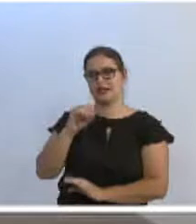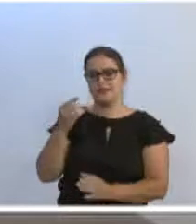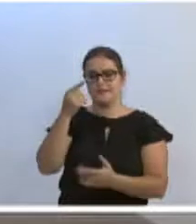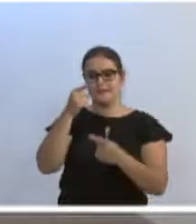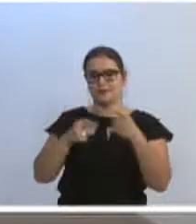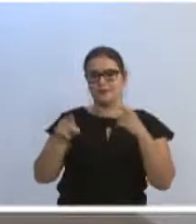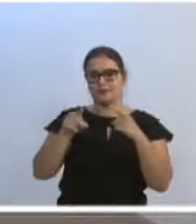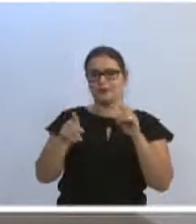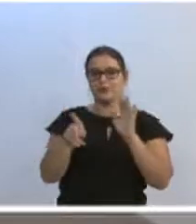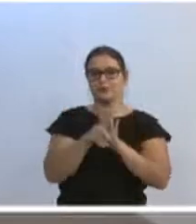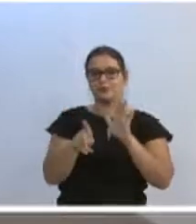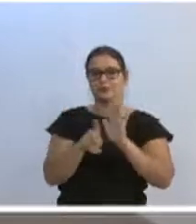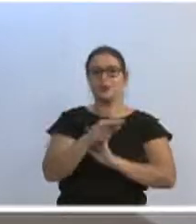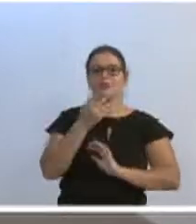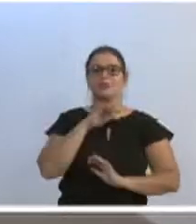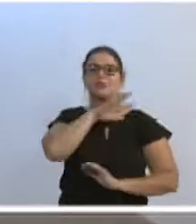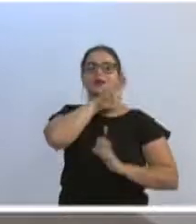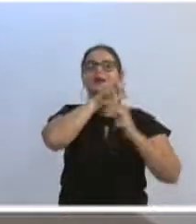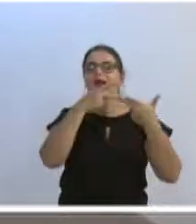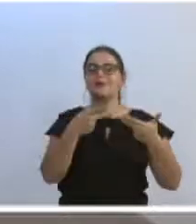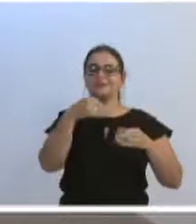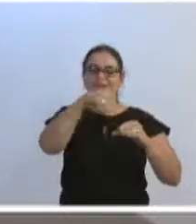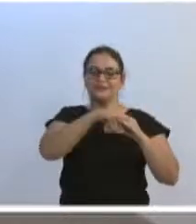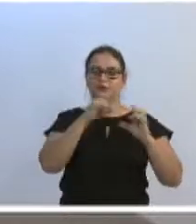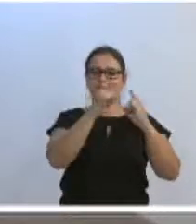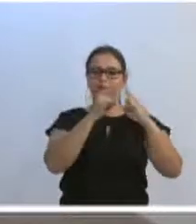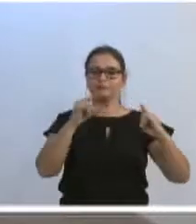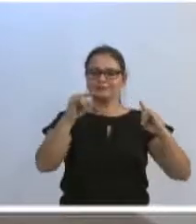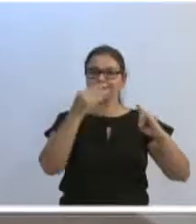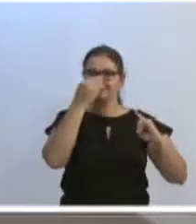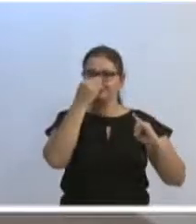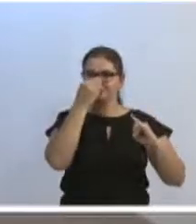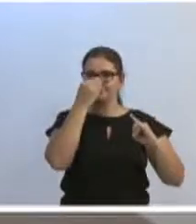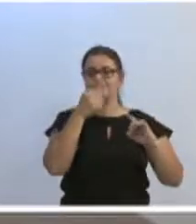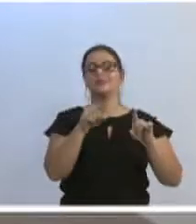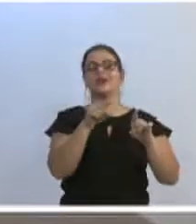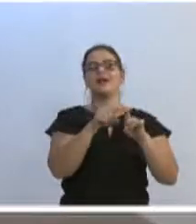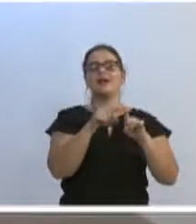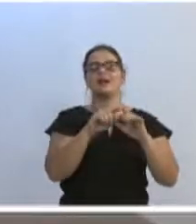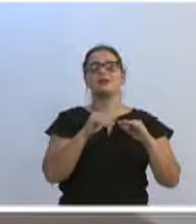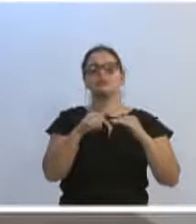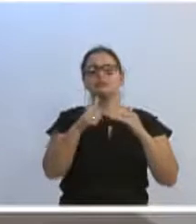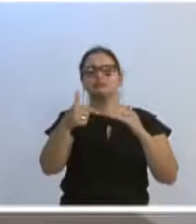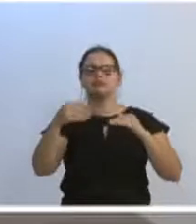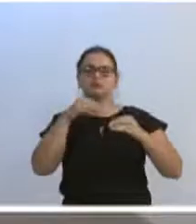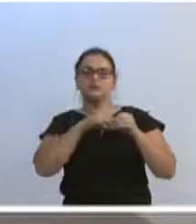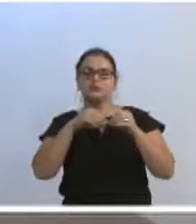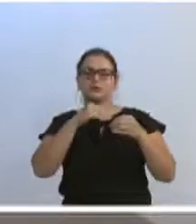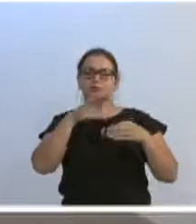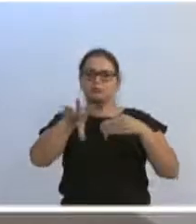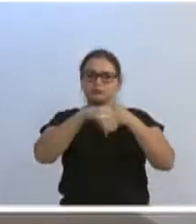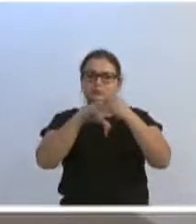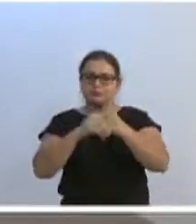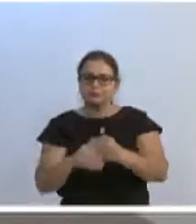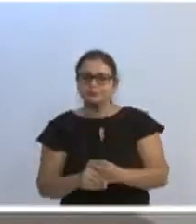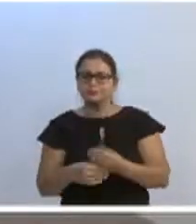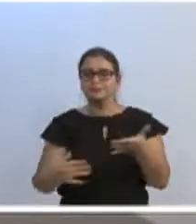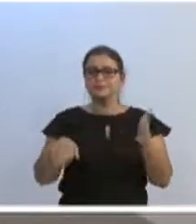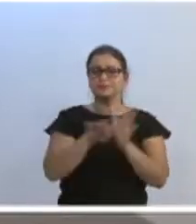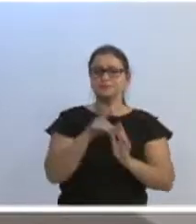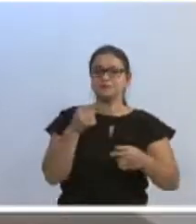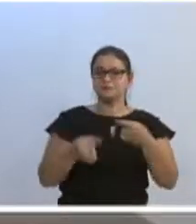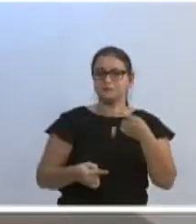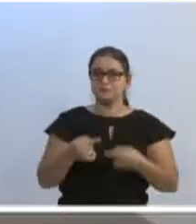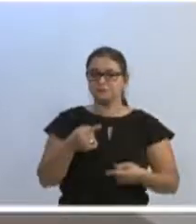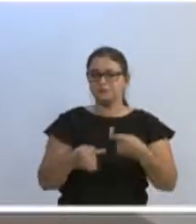presença de animais em circo no município de Blumenau. Inclusive, depois, essa lei se alastrou para outros tantos municípios, chegou essa discussão nas